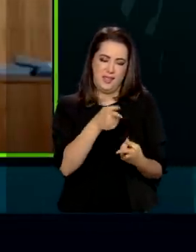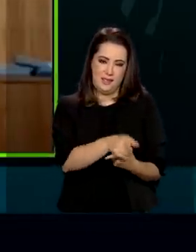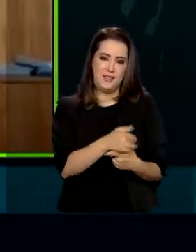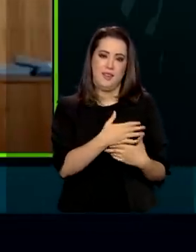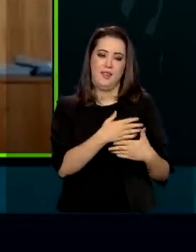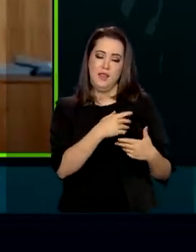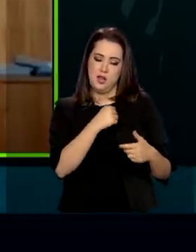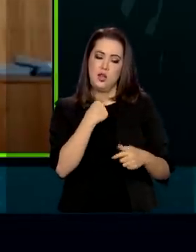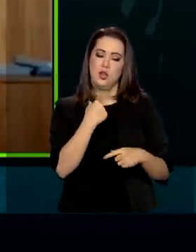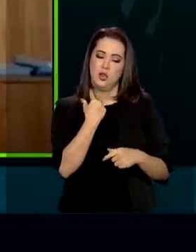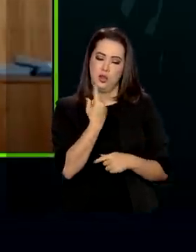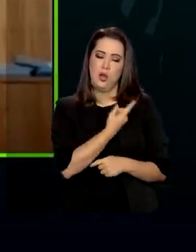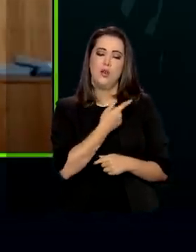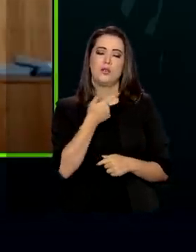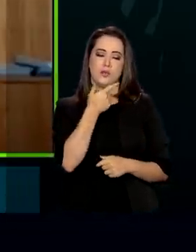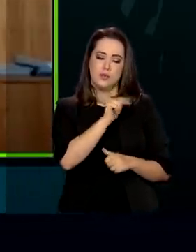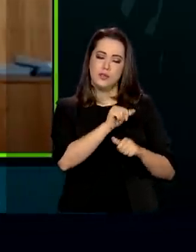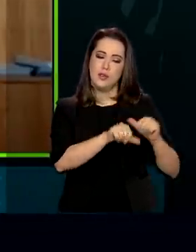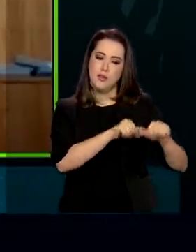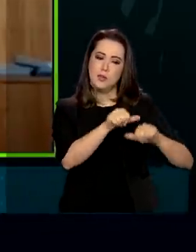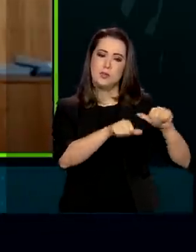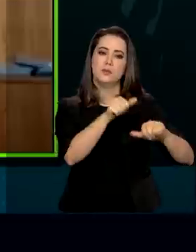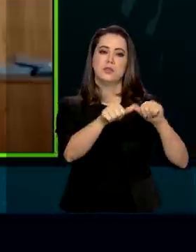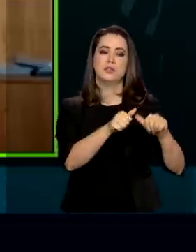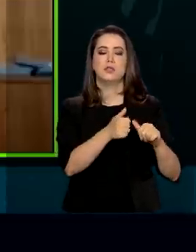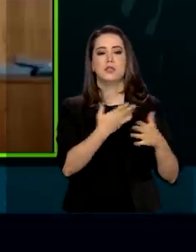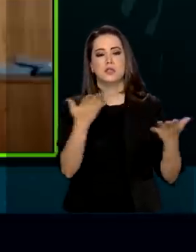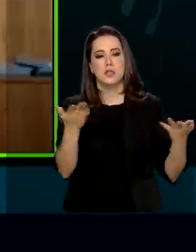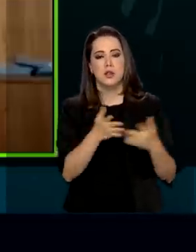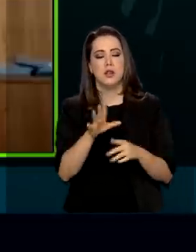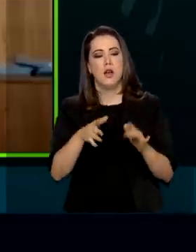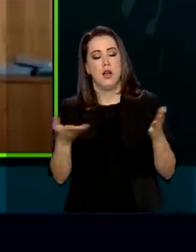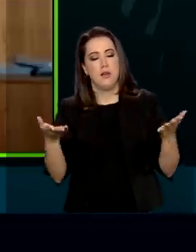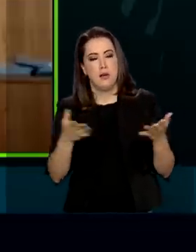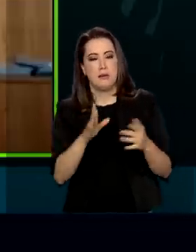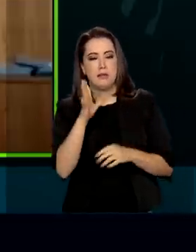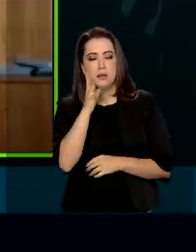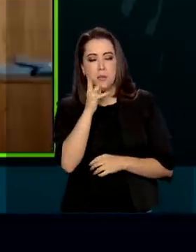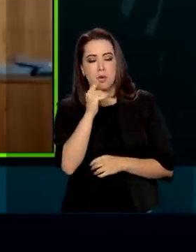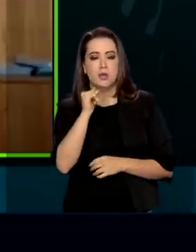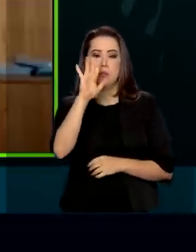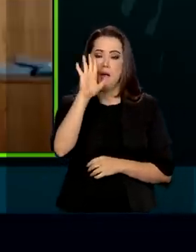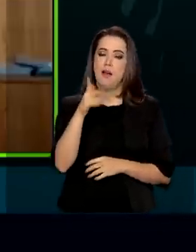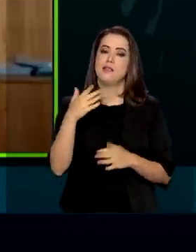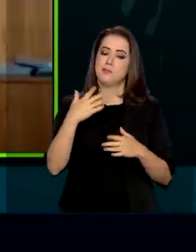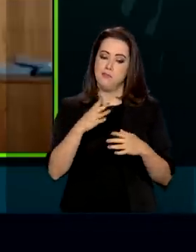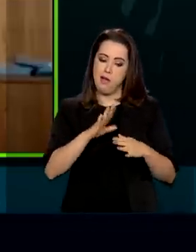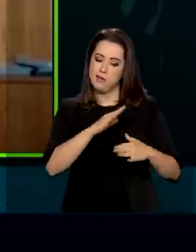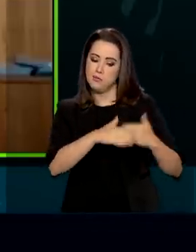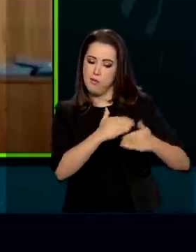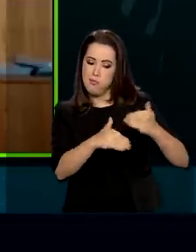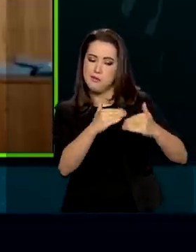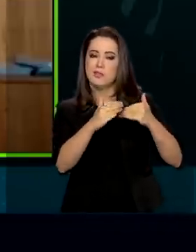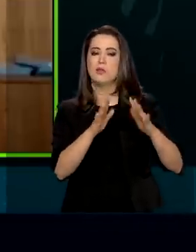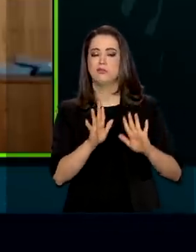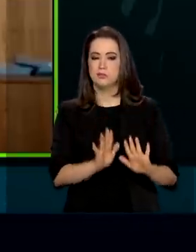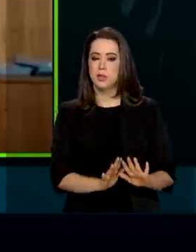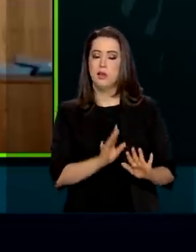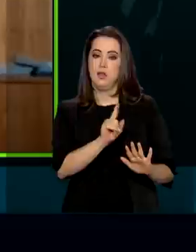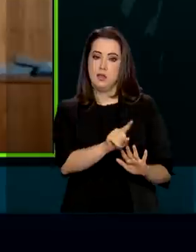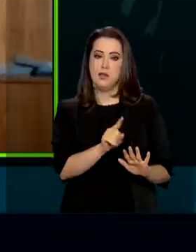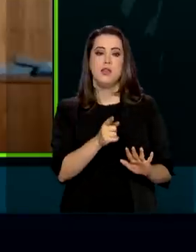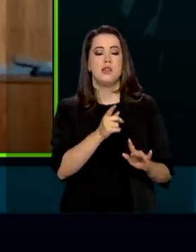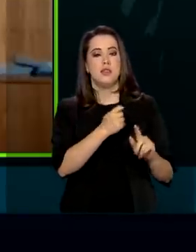prosseguiram, um ritmo um pouco mais lento, mas elas seguem acontecendo. E a